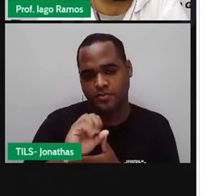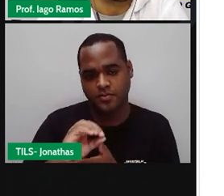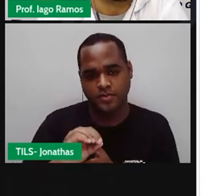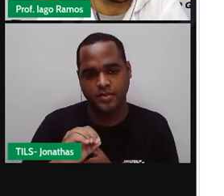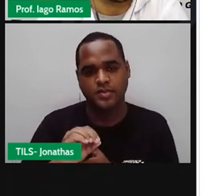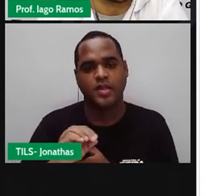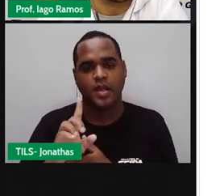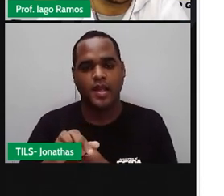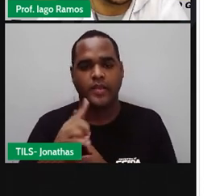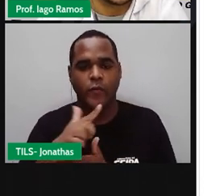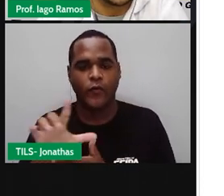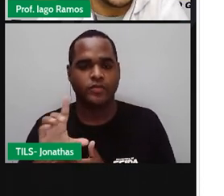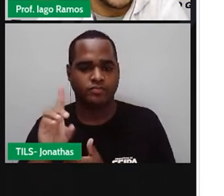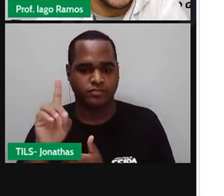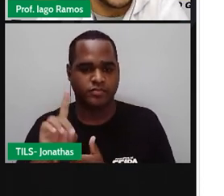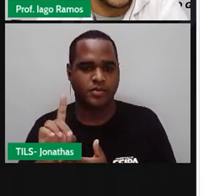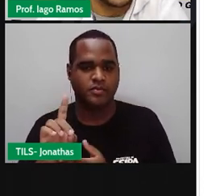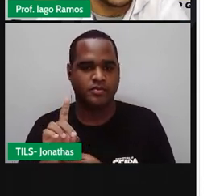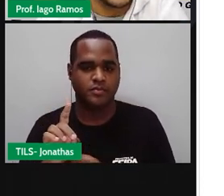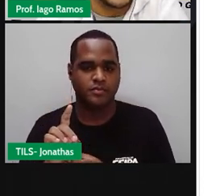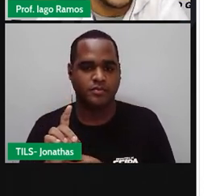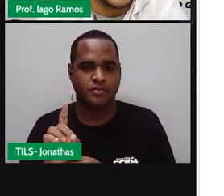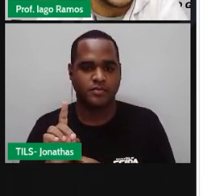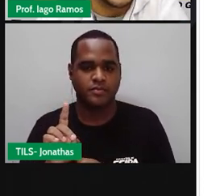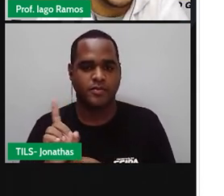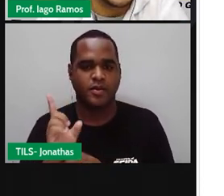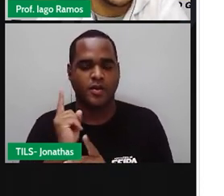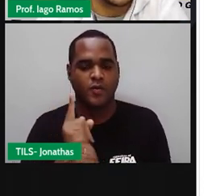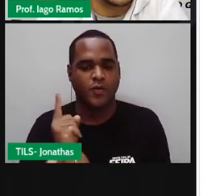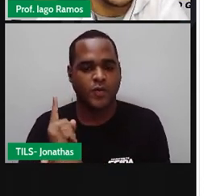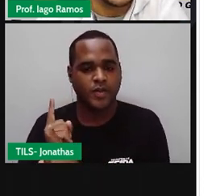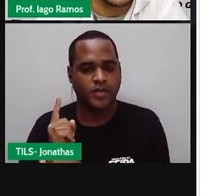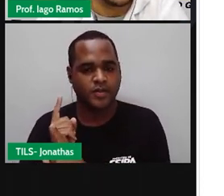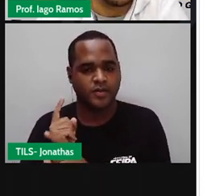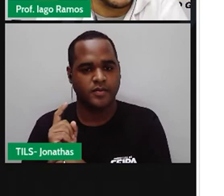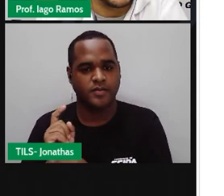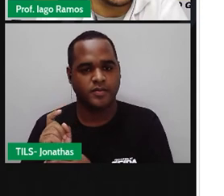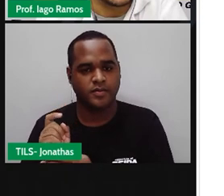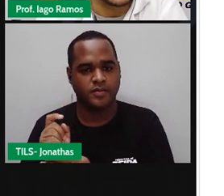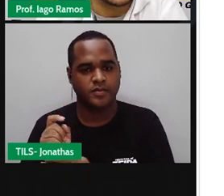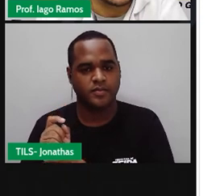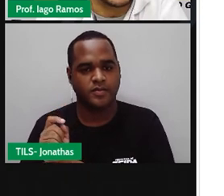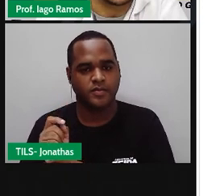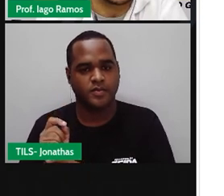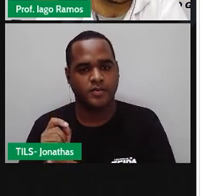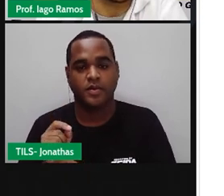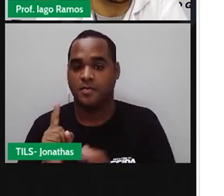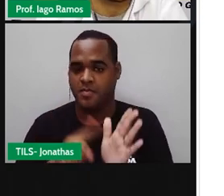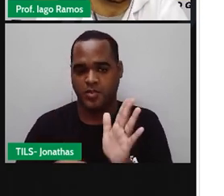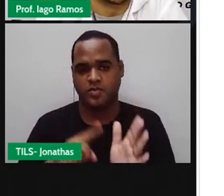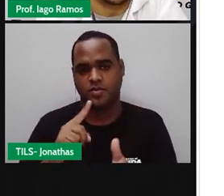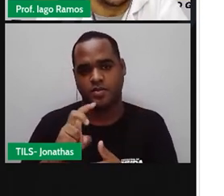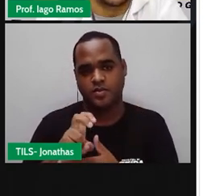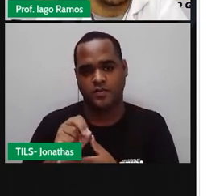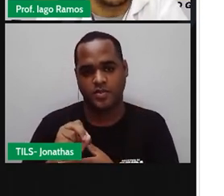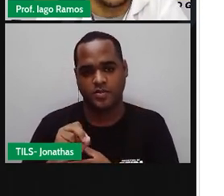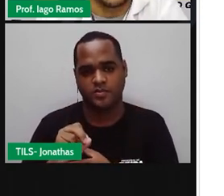caminhando para a direita, a gente encontra quem logo? A gente encontra menos 150.